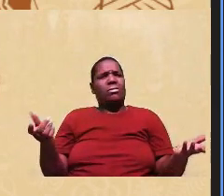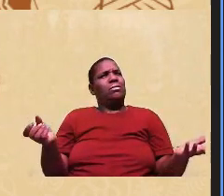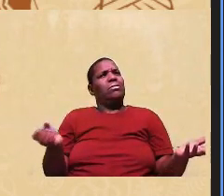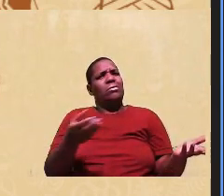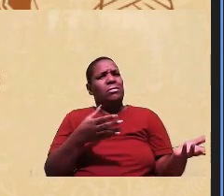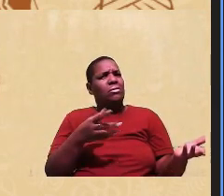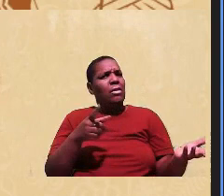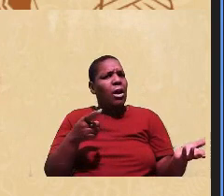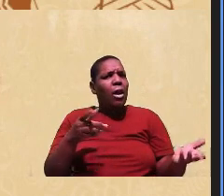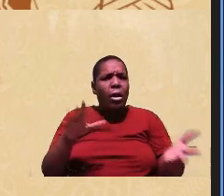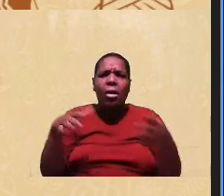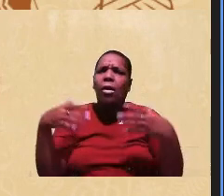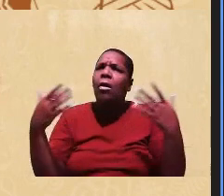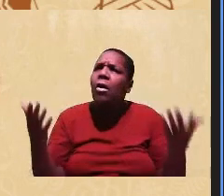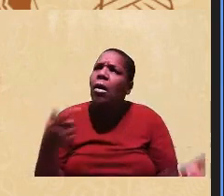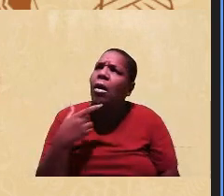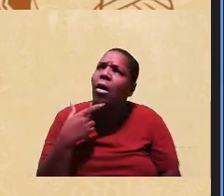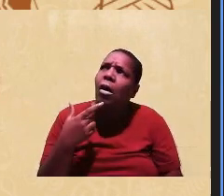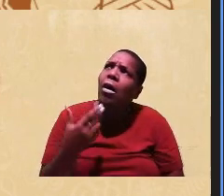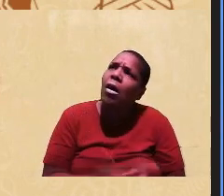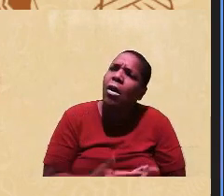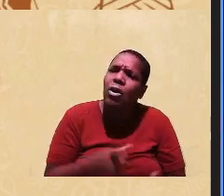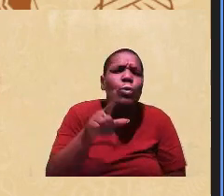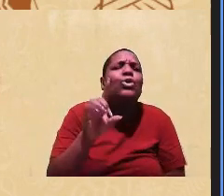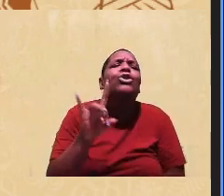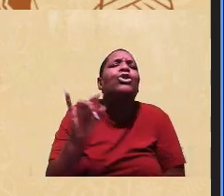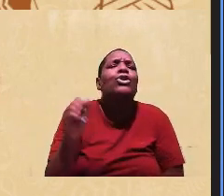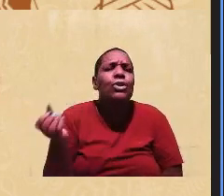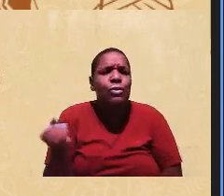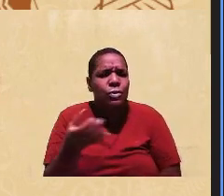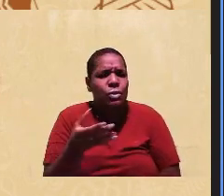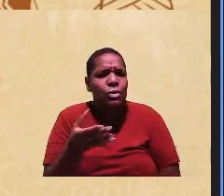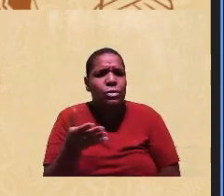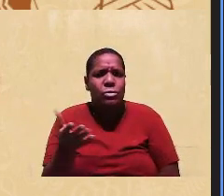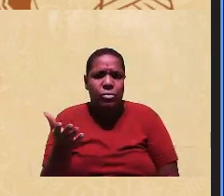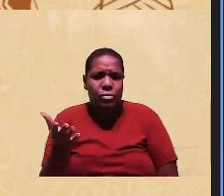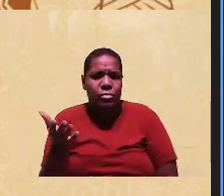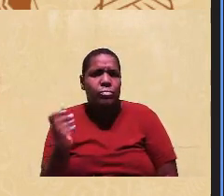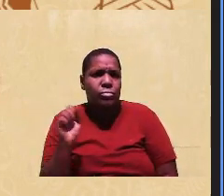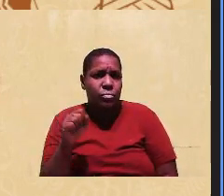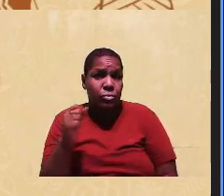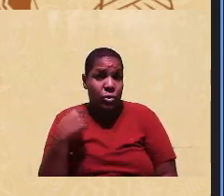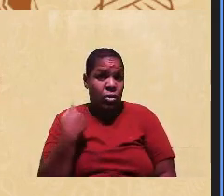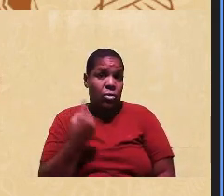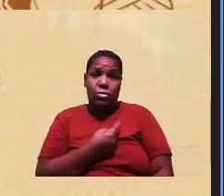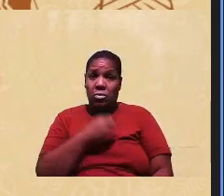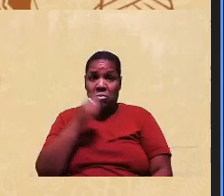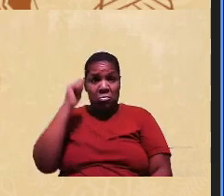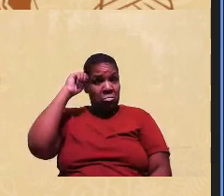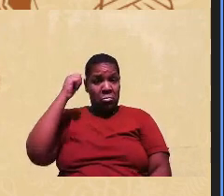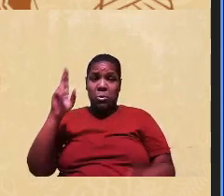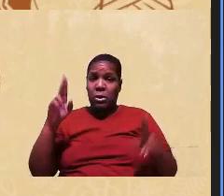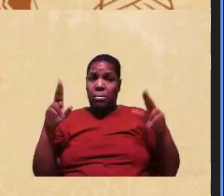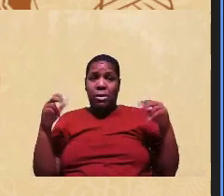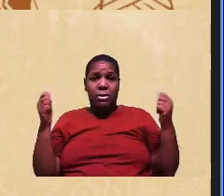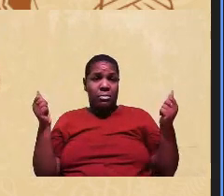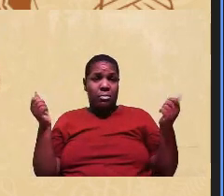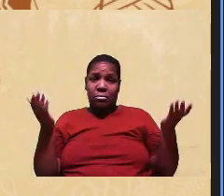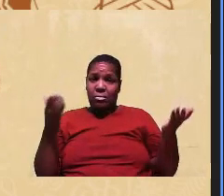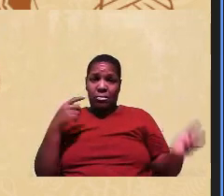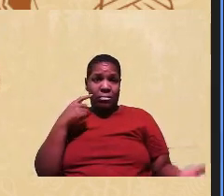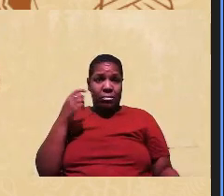Desde quando isso foi uma novidade? Para quem foi isso que foi uma novidade? Para nós negros, nunca foi isso uma novidade.